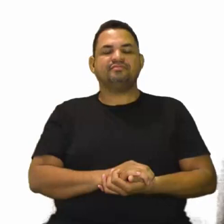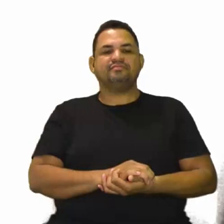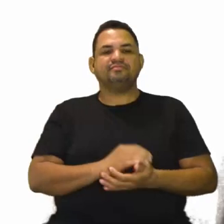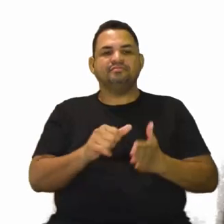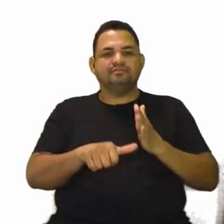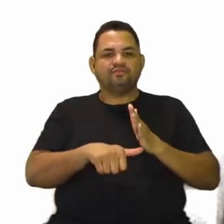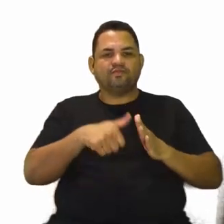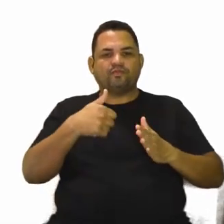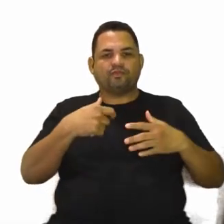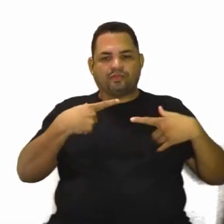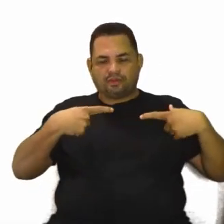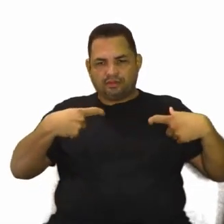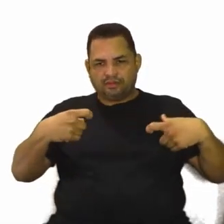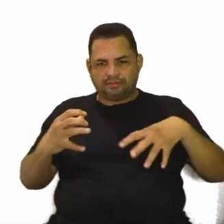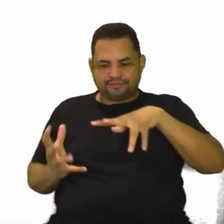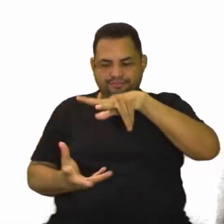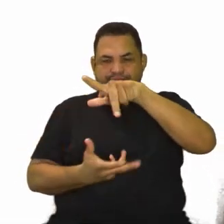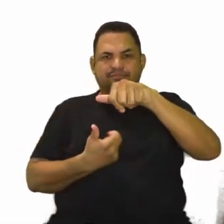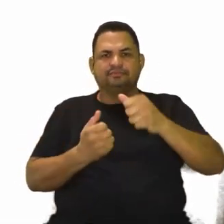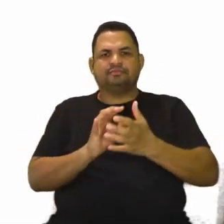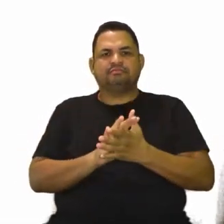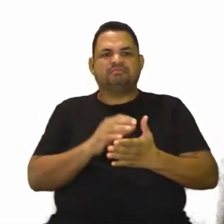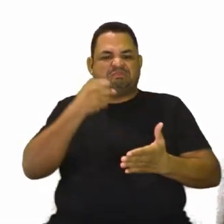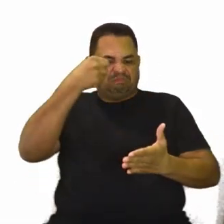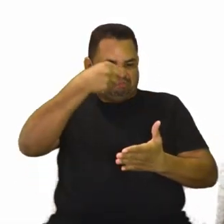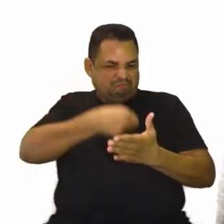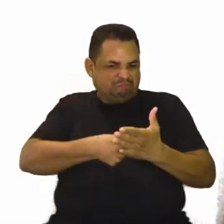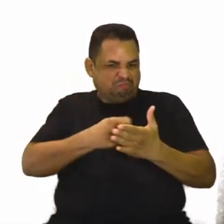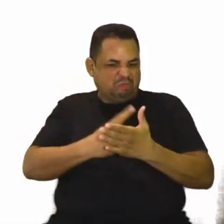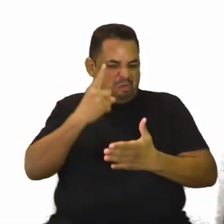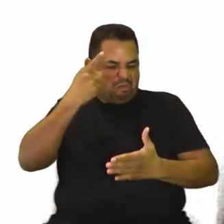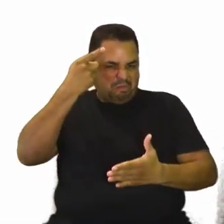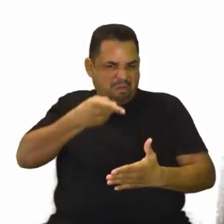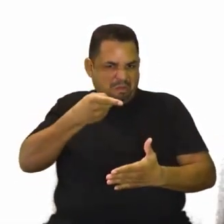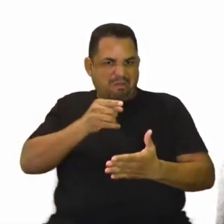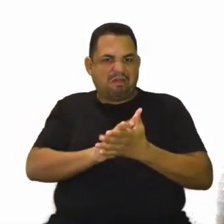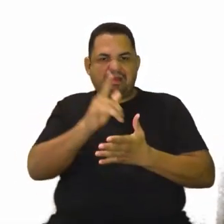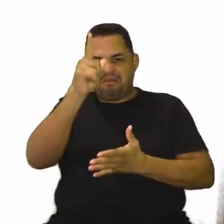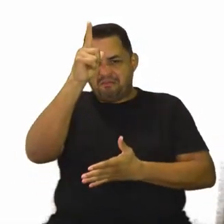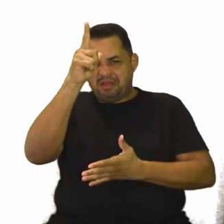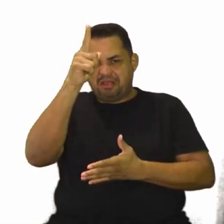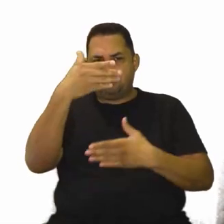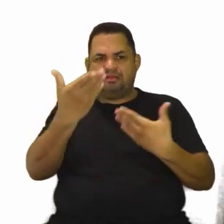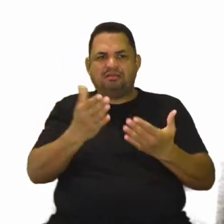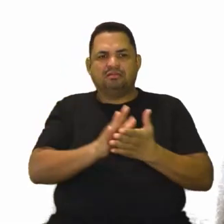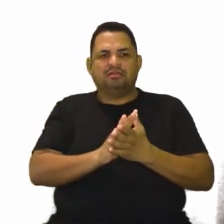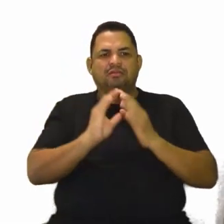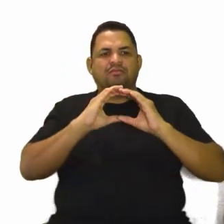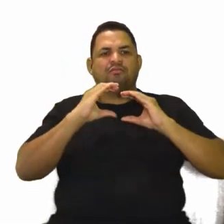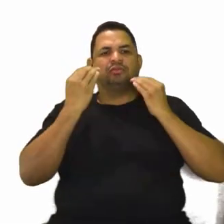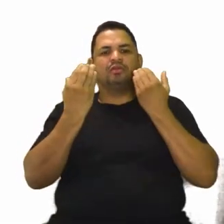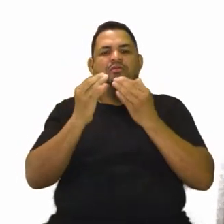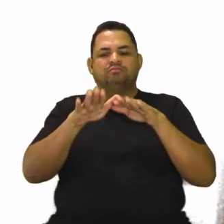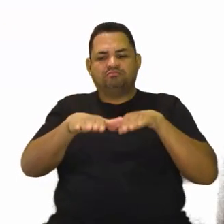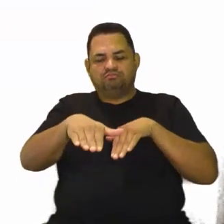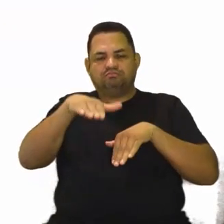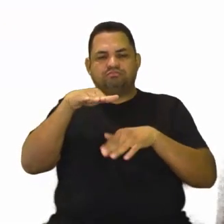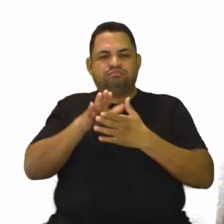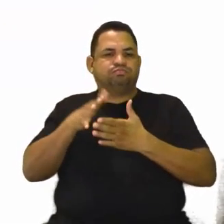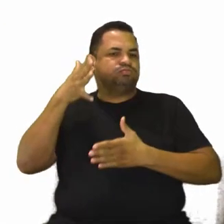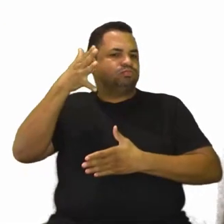a Primeira Guerra Mundial, então. Duras imposições à Alemanha. A conferência de par adversários,